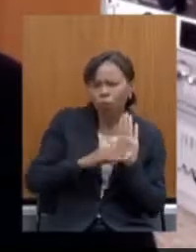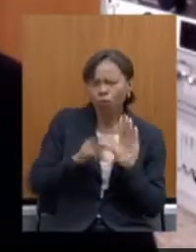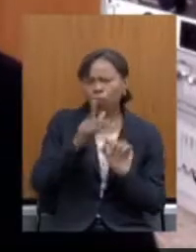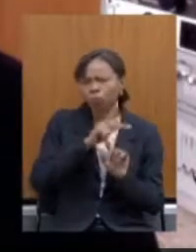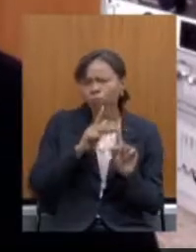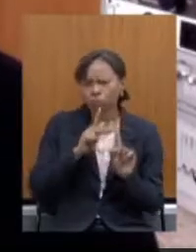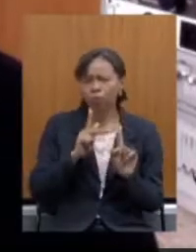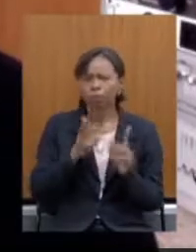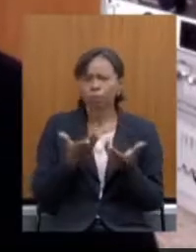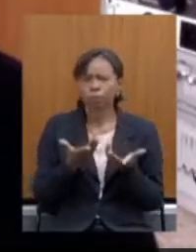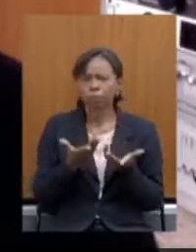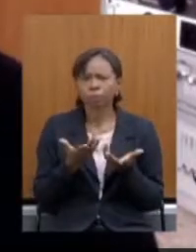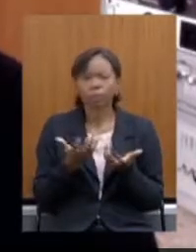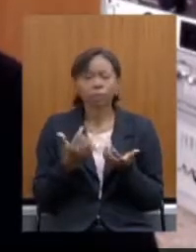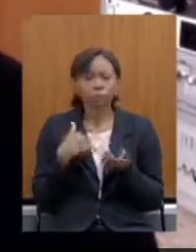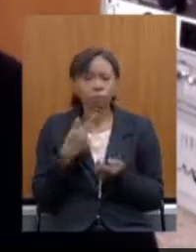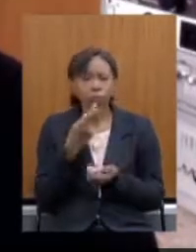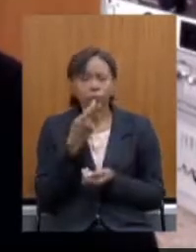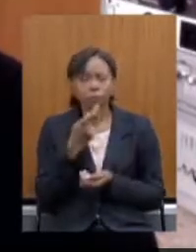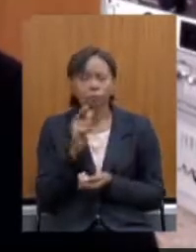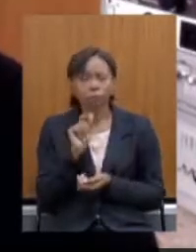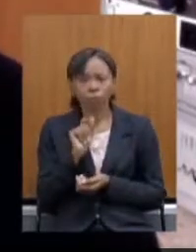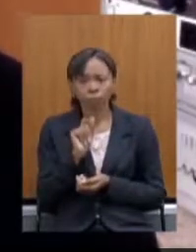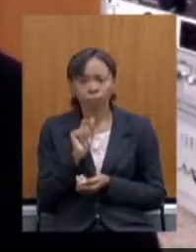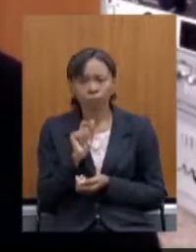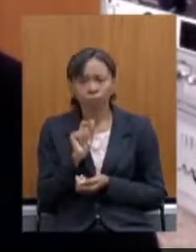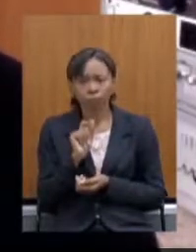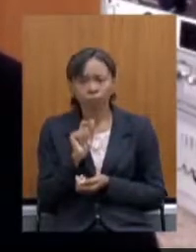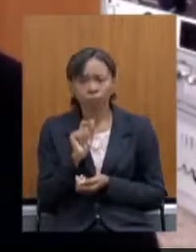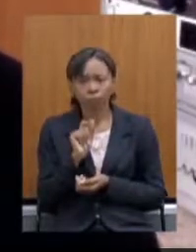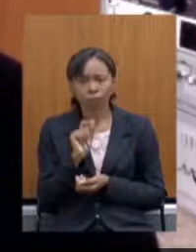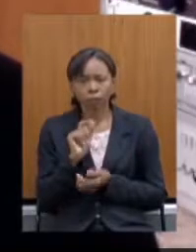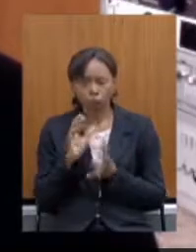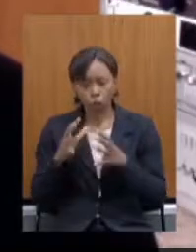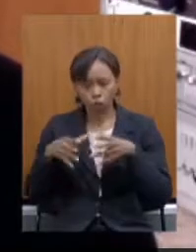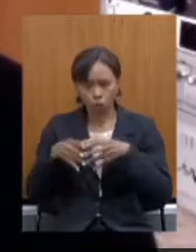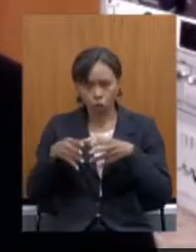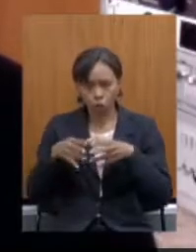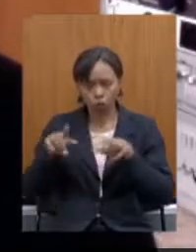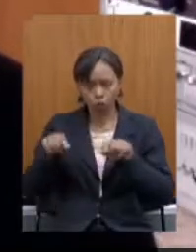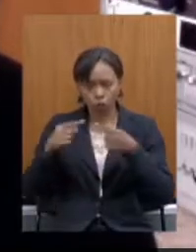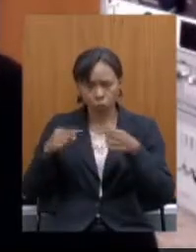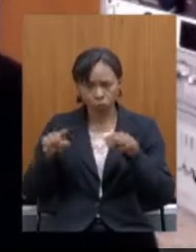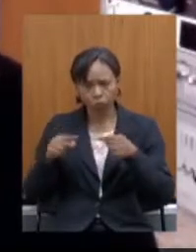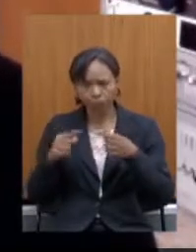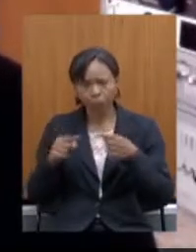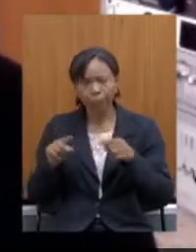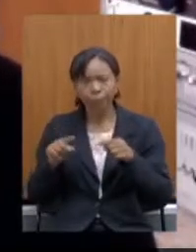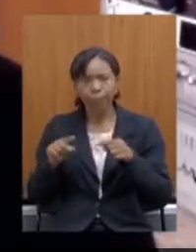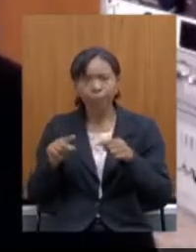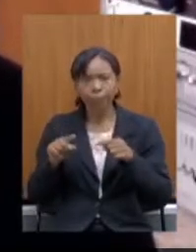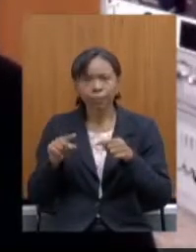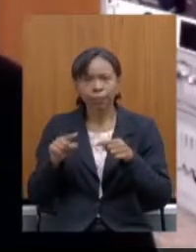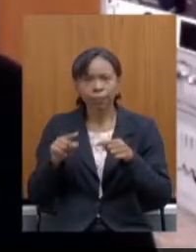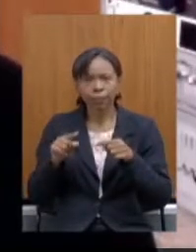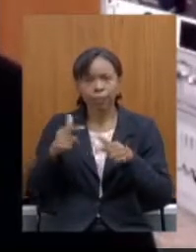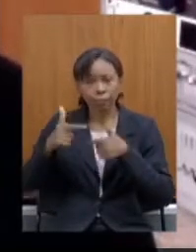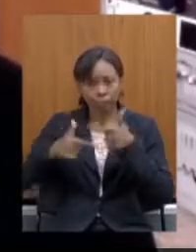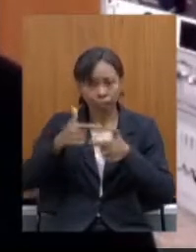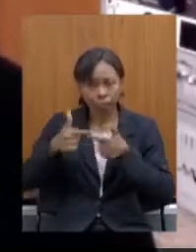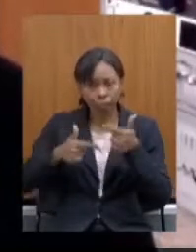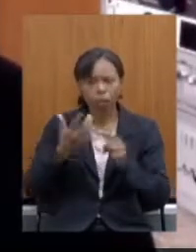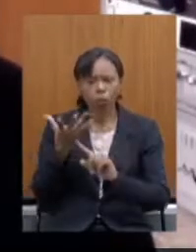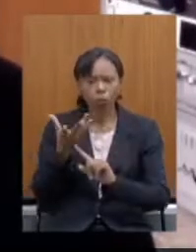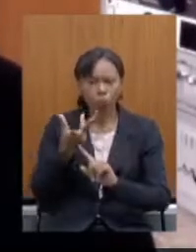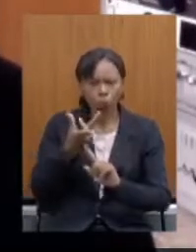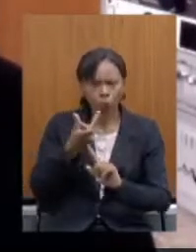então o que eu quero dizer é que nós da orquestra que trabalhamos com arte